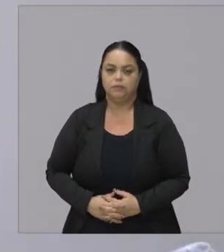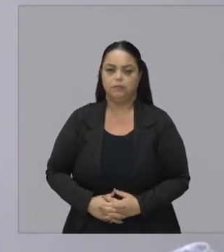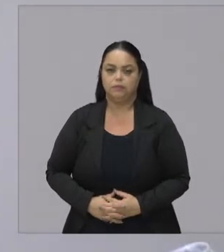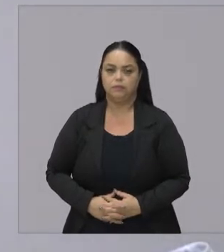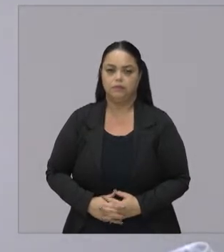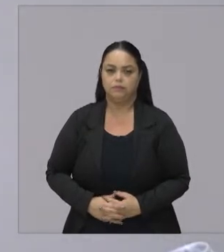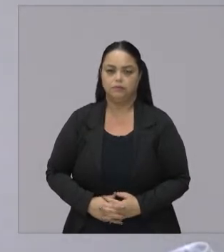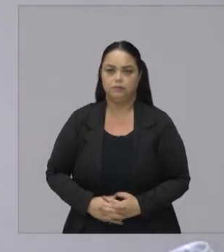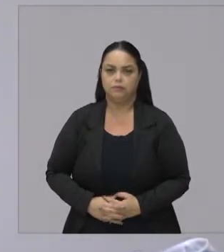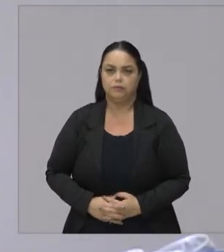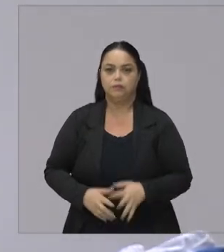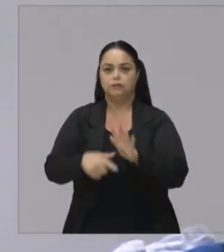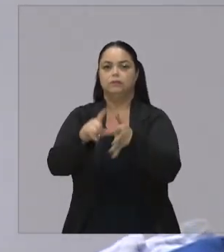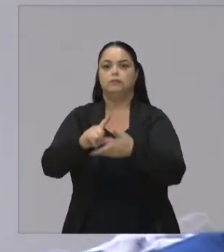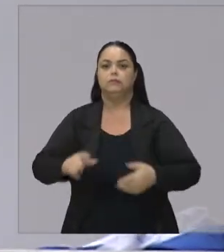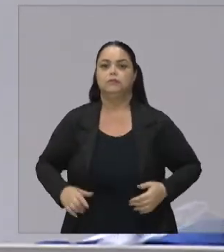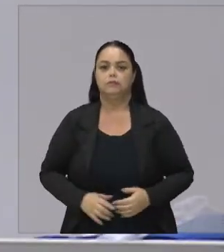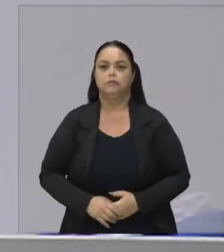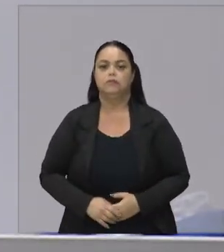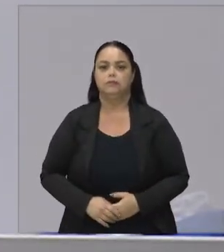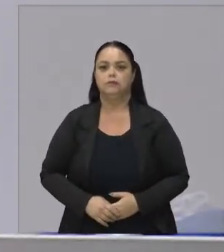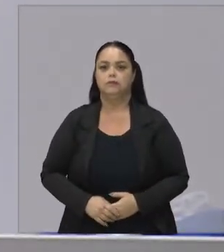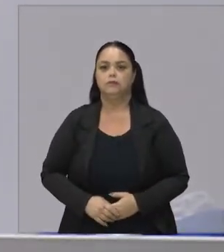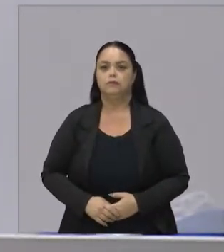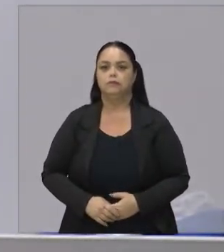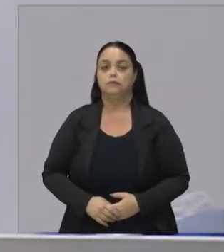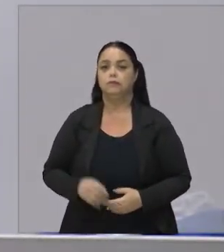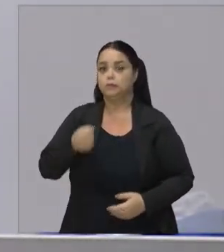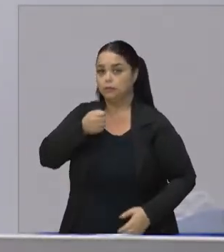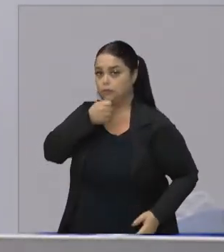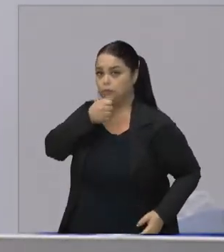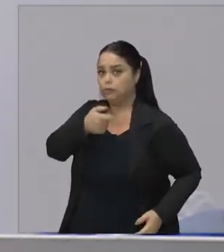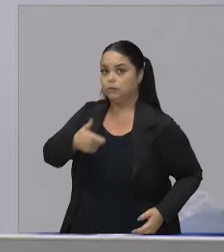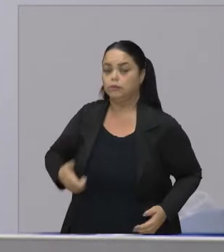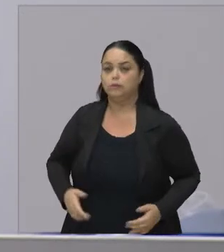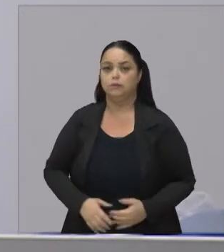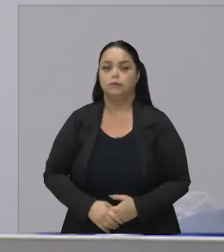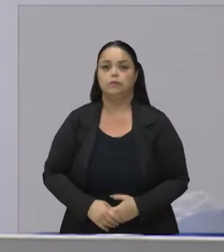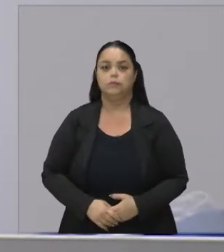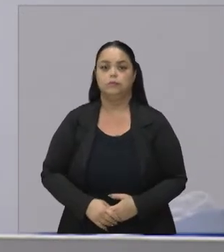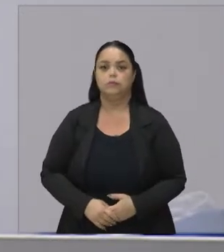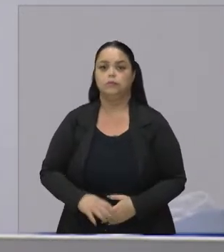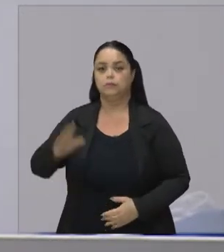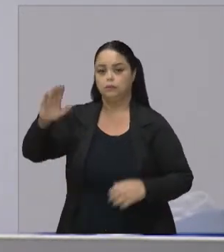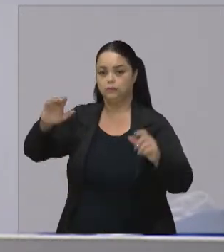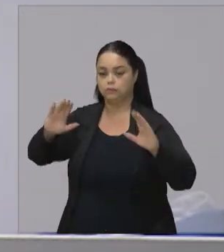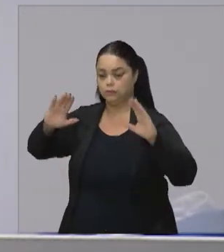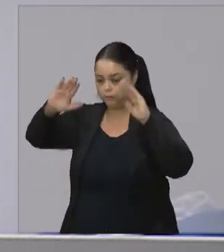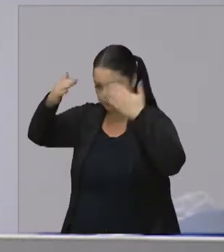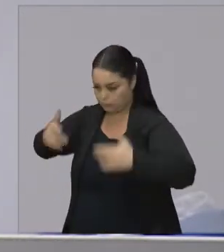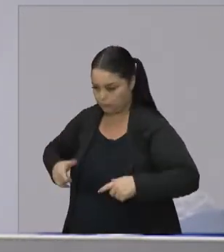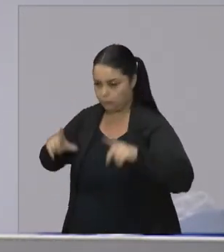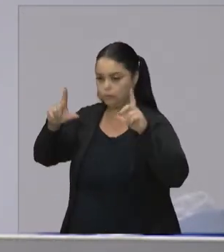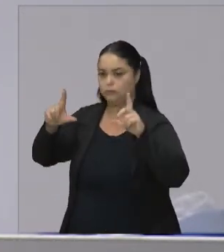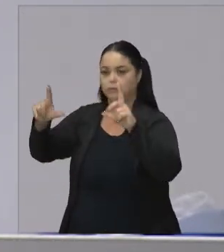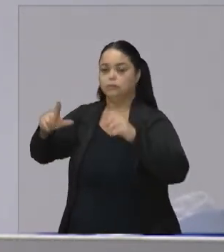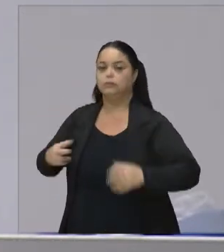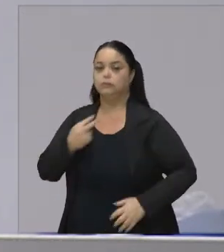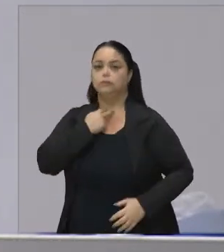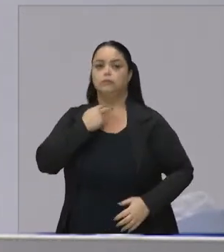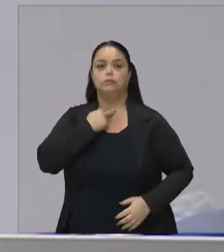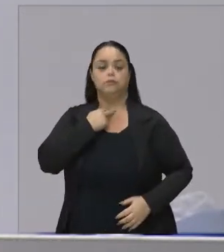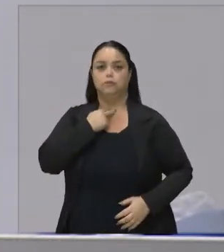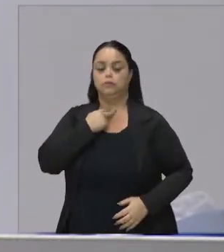Antes Antes da gente passar A homenagem Eu não poderia